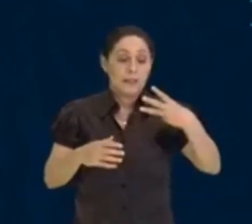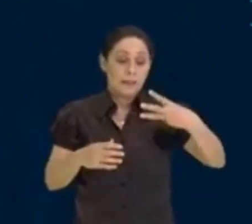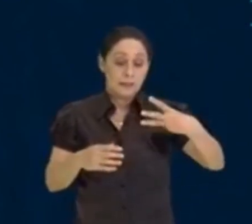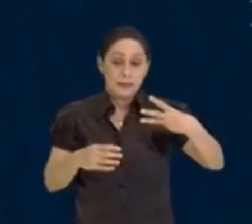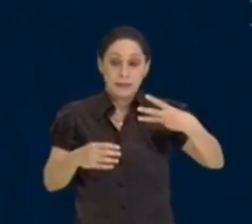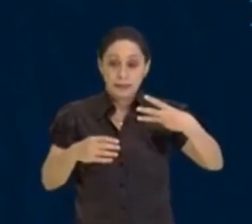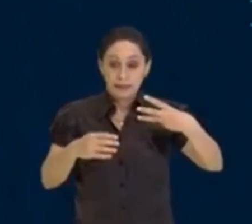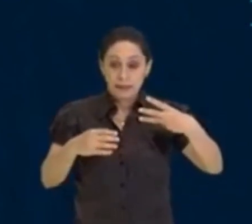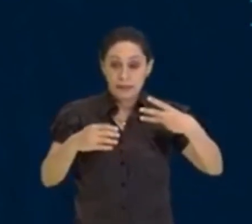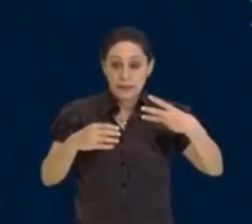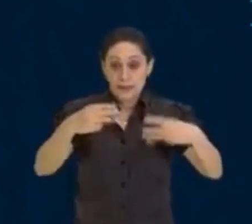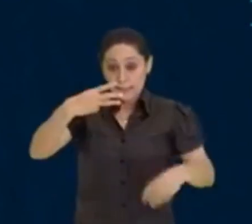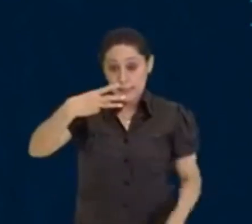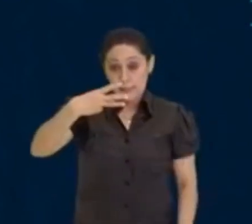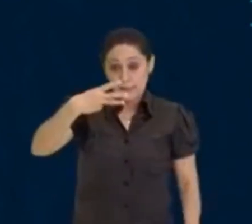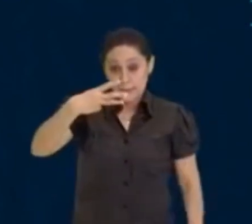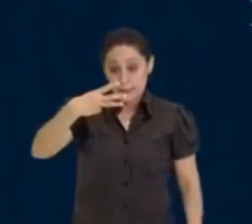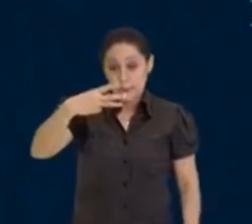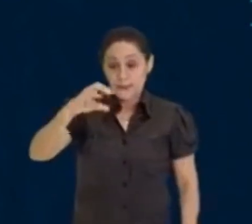2 vai dar 15,